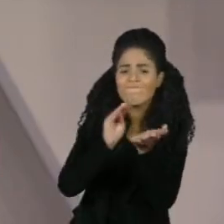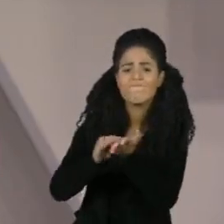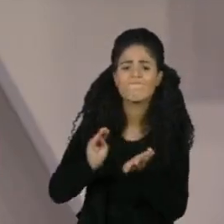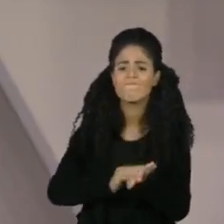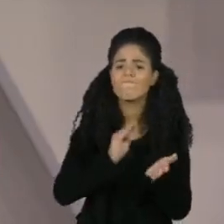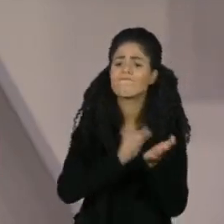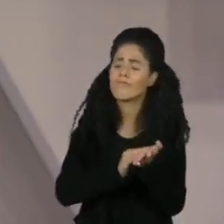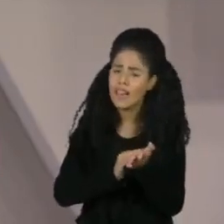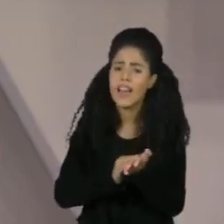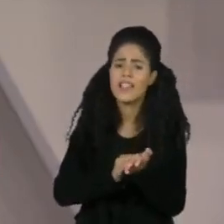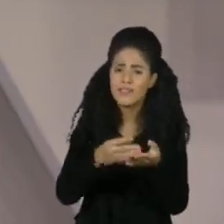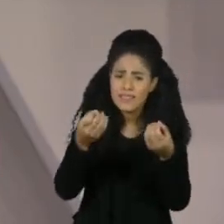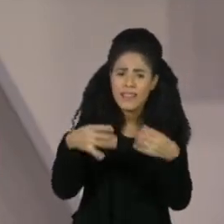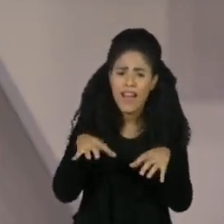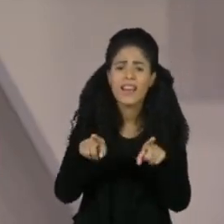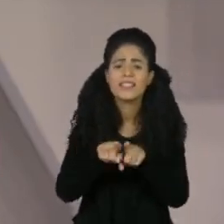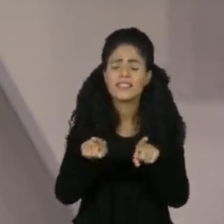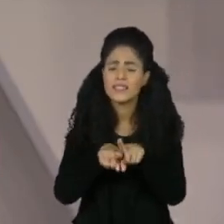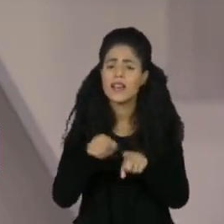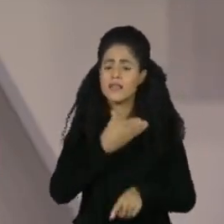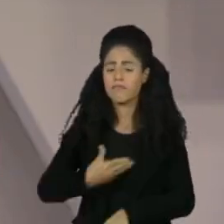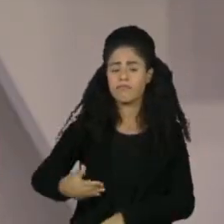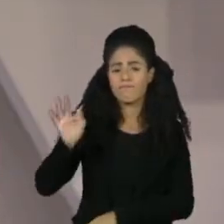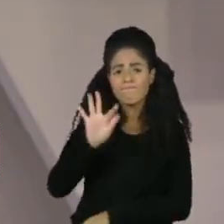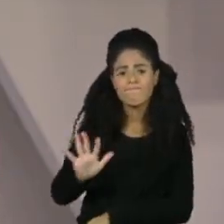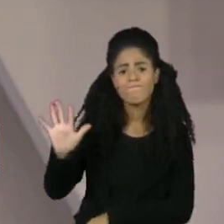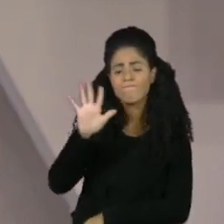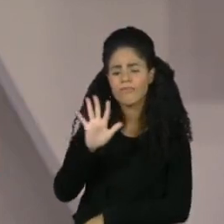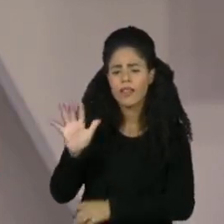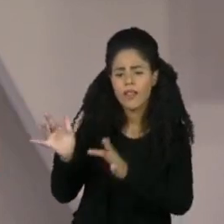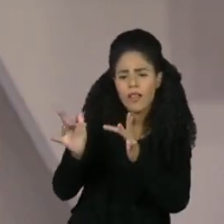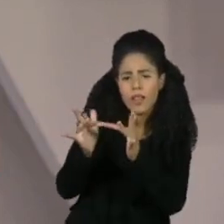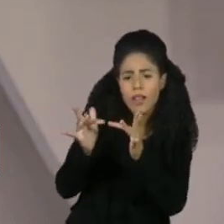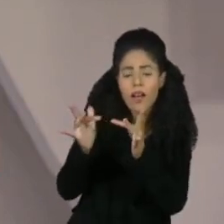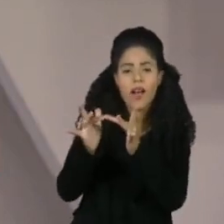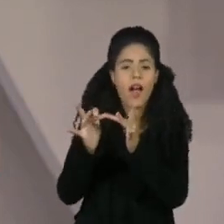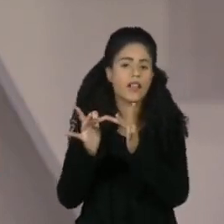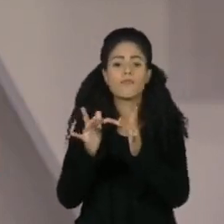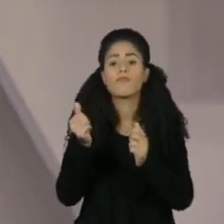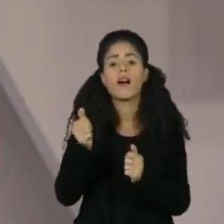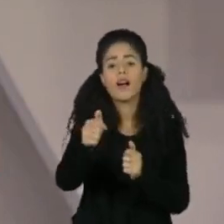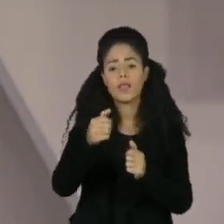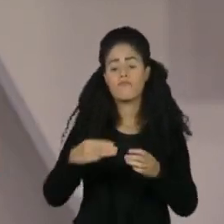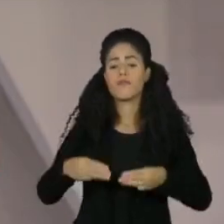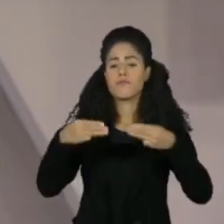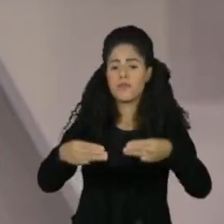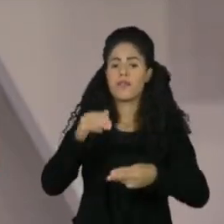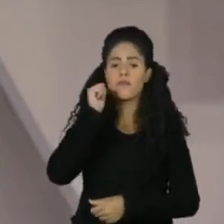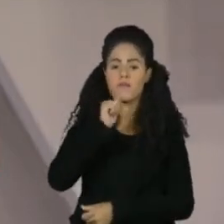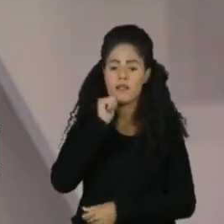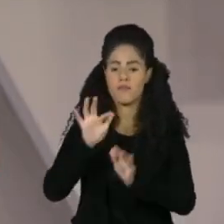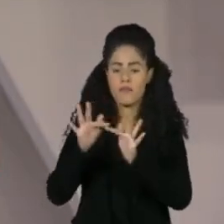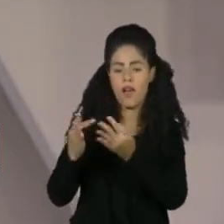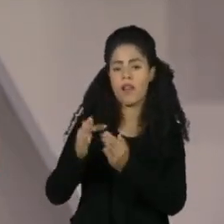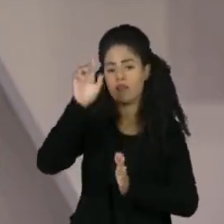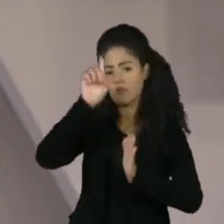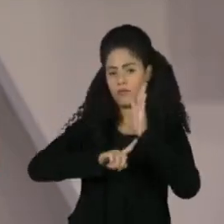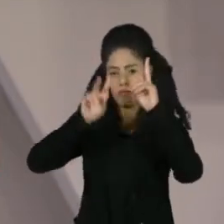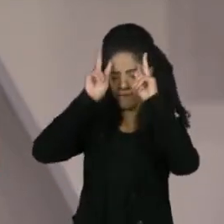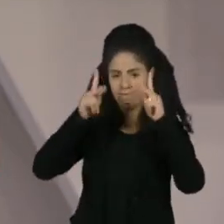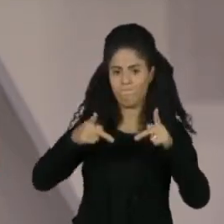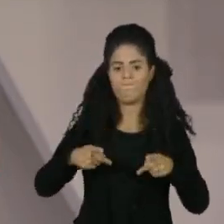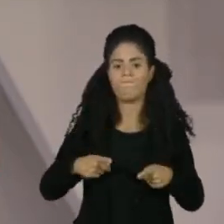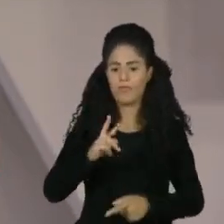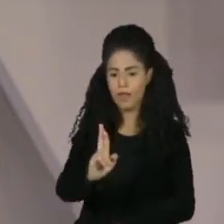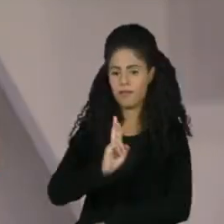negligenciados pelo governo federal. Nós tentamos contato com a PGR e com o Ministério da Mulher, da Família e dos Direitos Humanos, mas